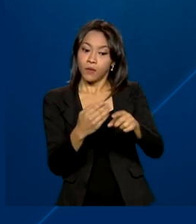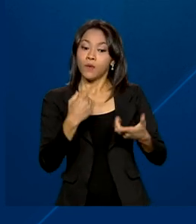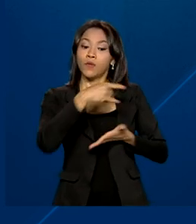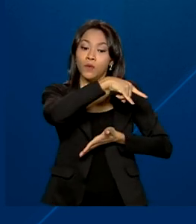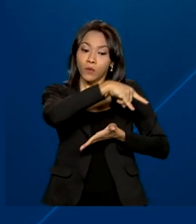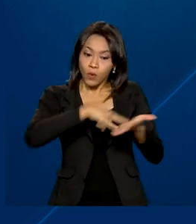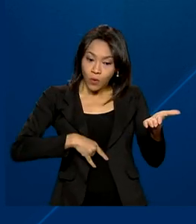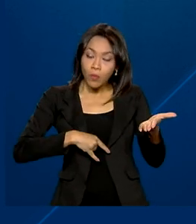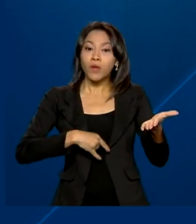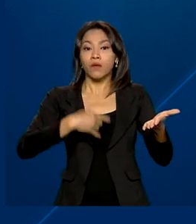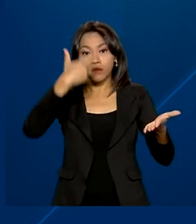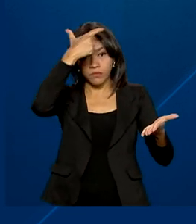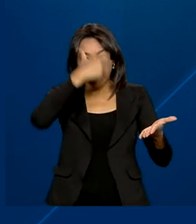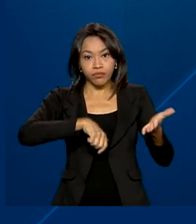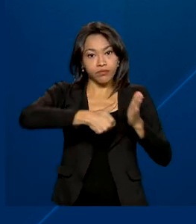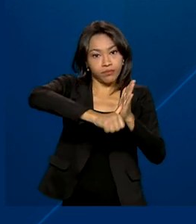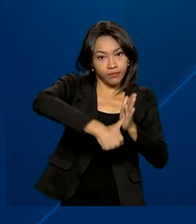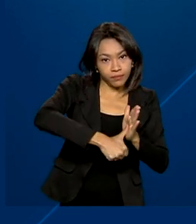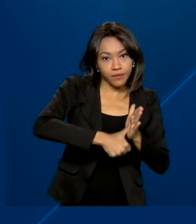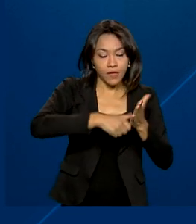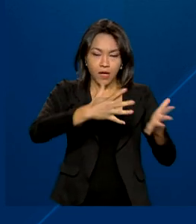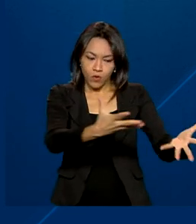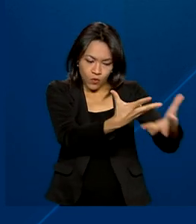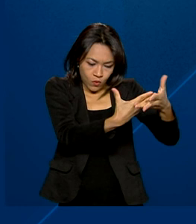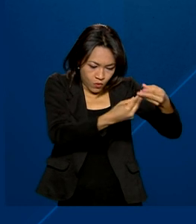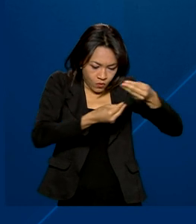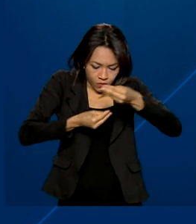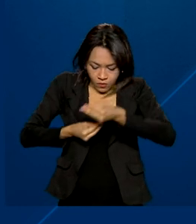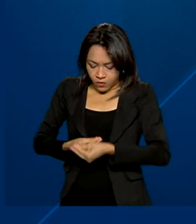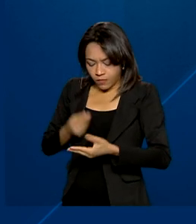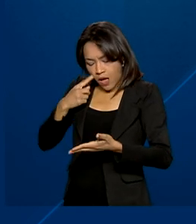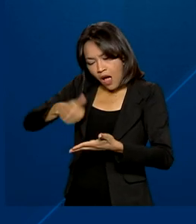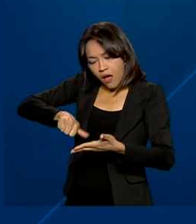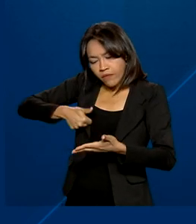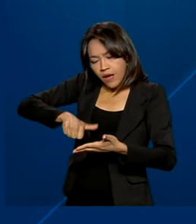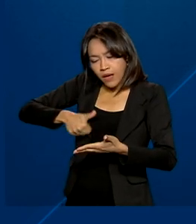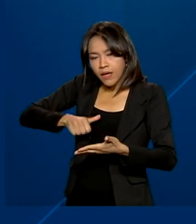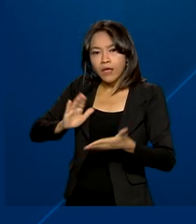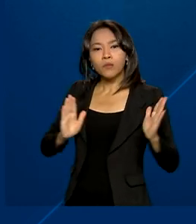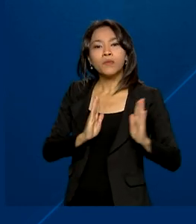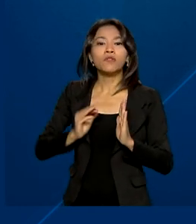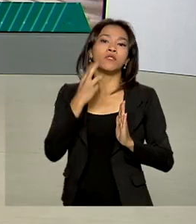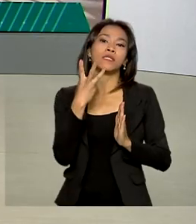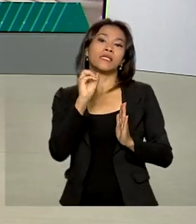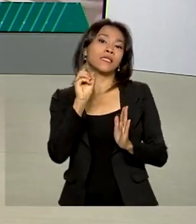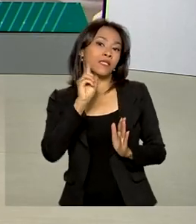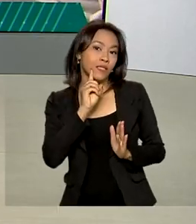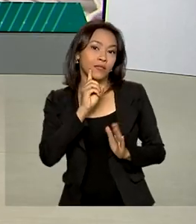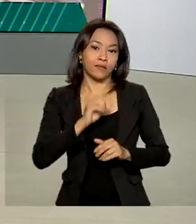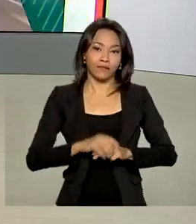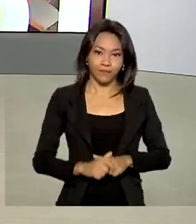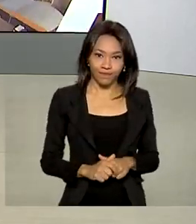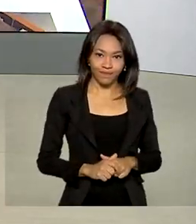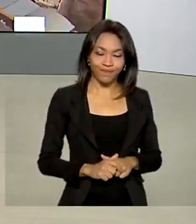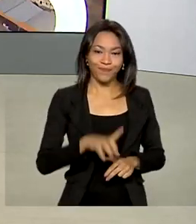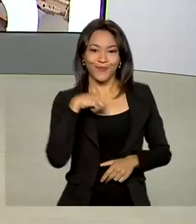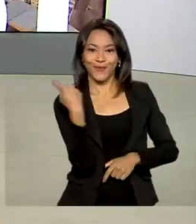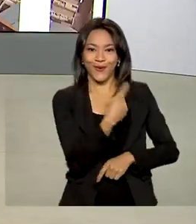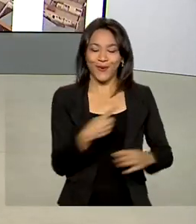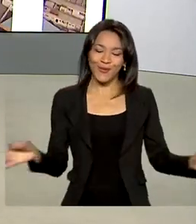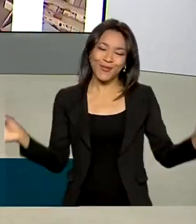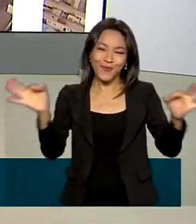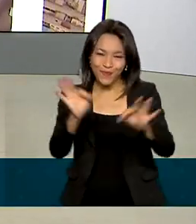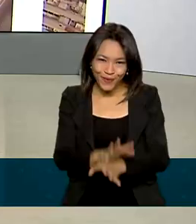identificação. O prazo de análise dos documentos é de 30 dias. O Brasil em Dia